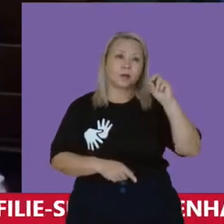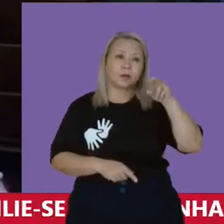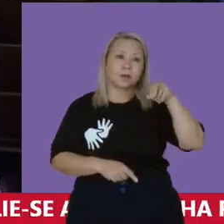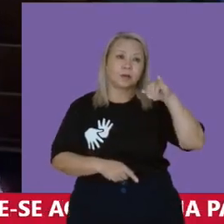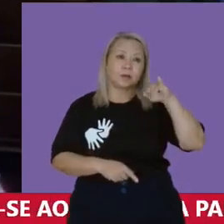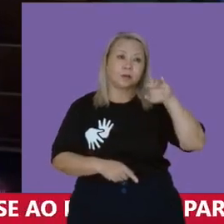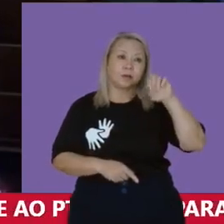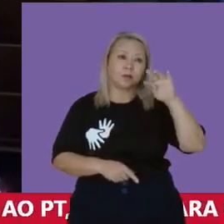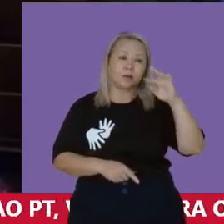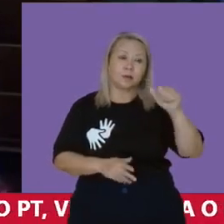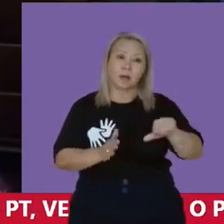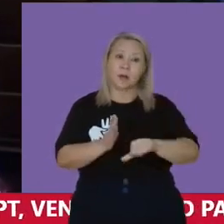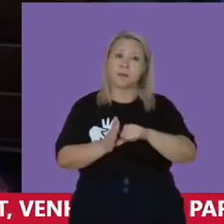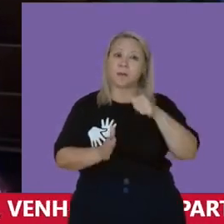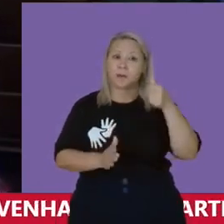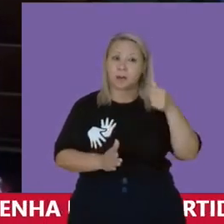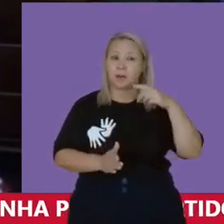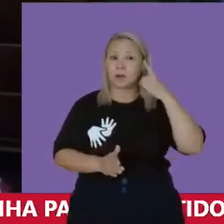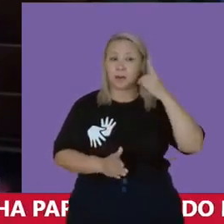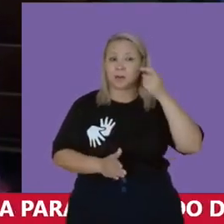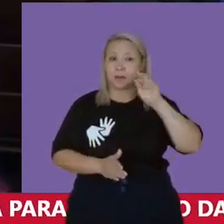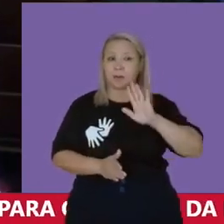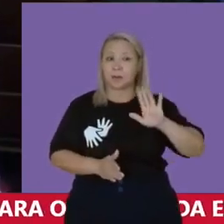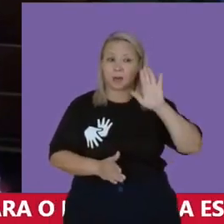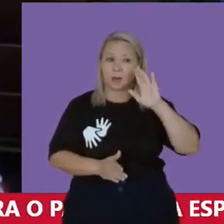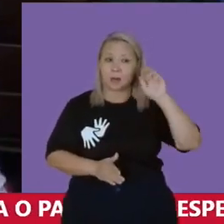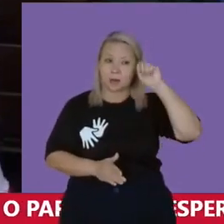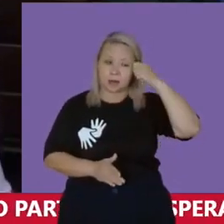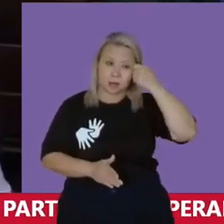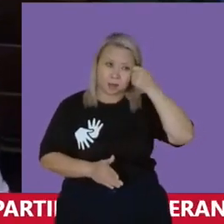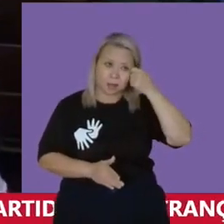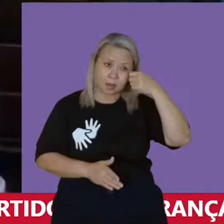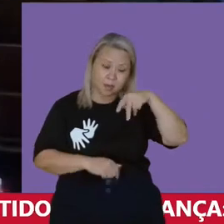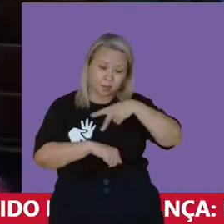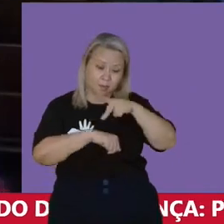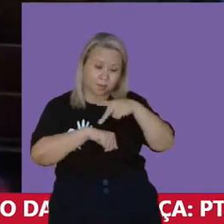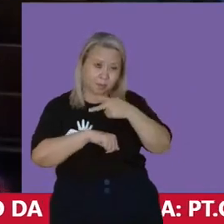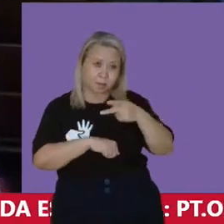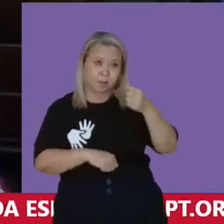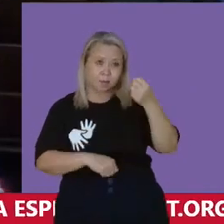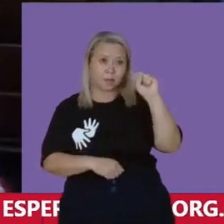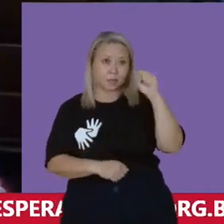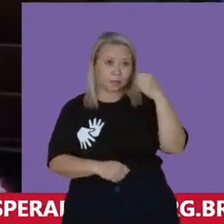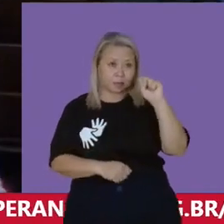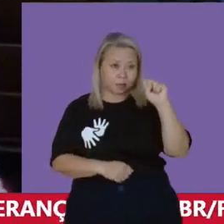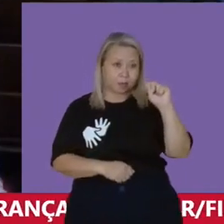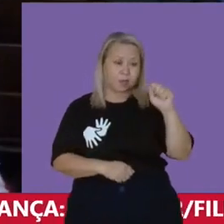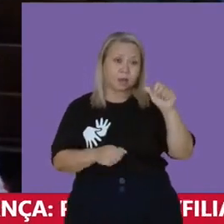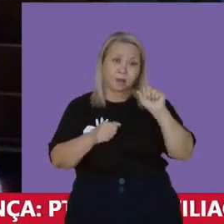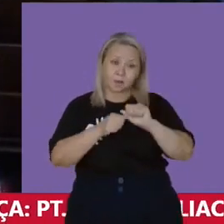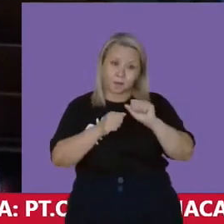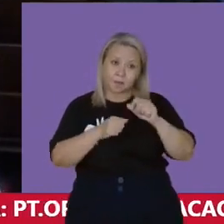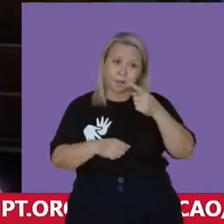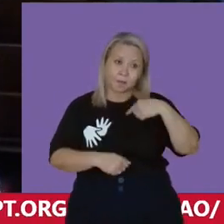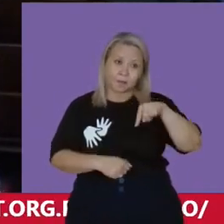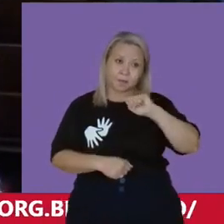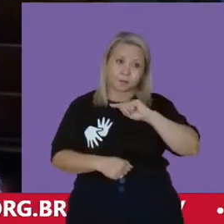A primeira deputada negra do país Santa Catarina fez isso por nós Ela